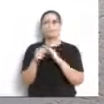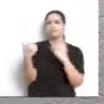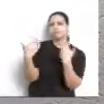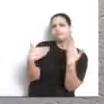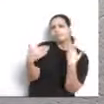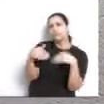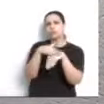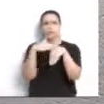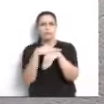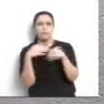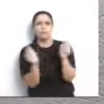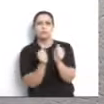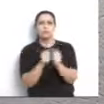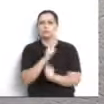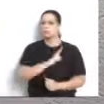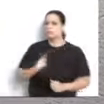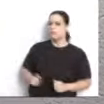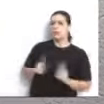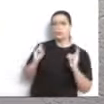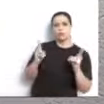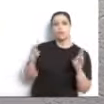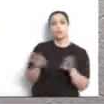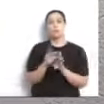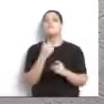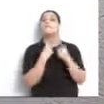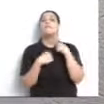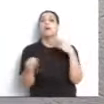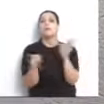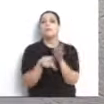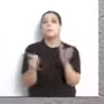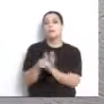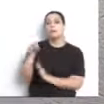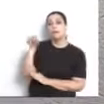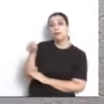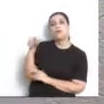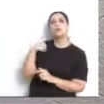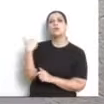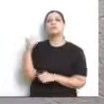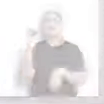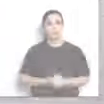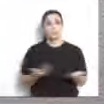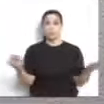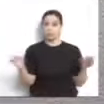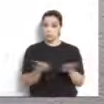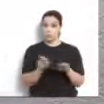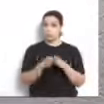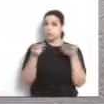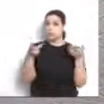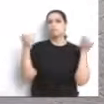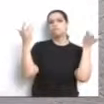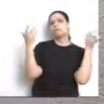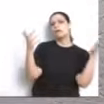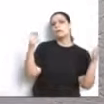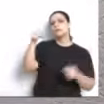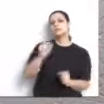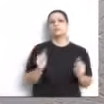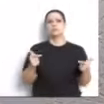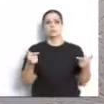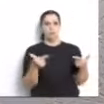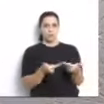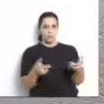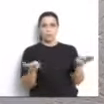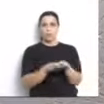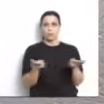diálogo do nosso governador e o desejo e a vontade de fazer o melhor pelo Paraná. Também quero parabenizar esta casa,